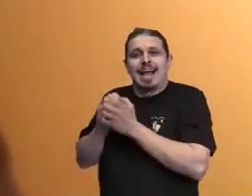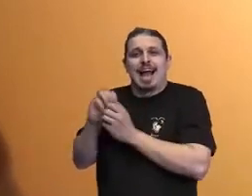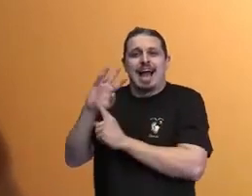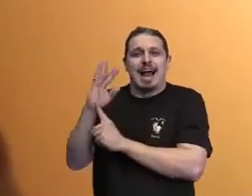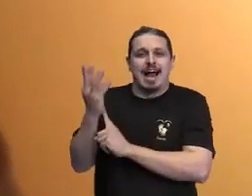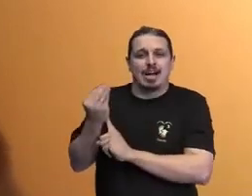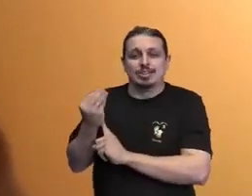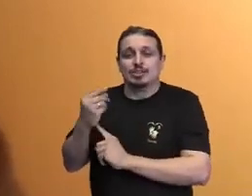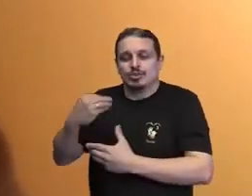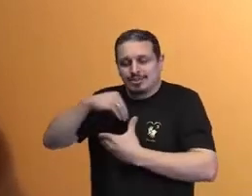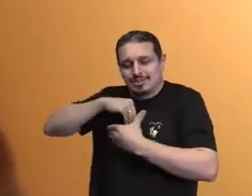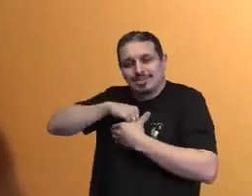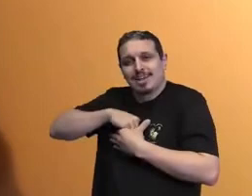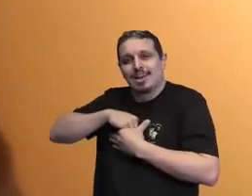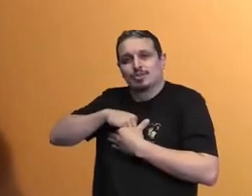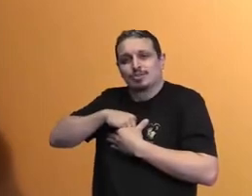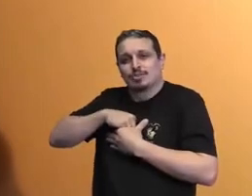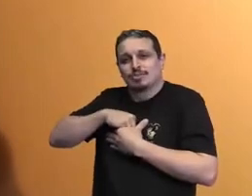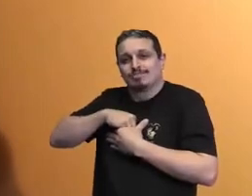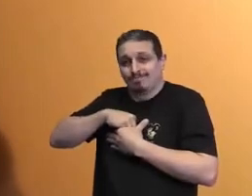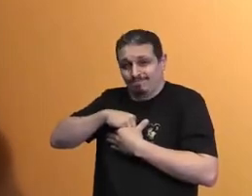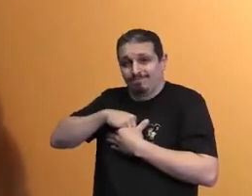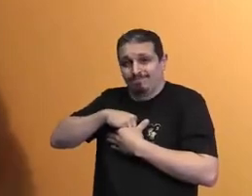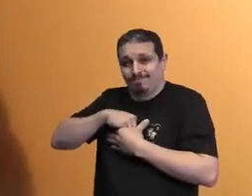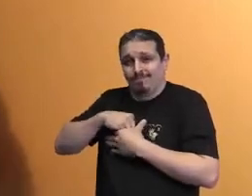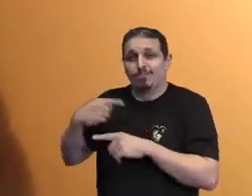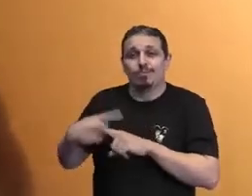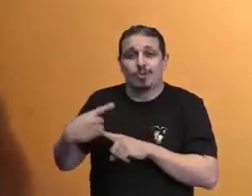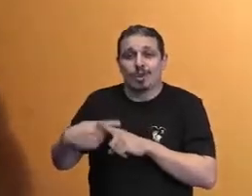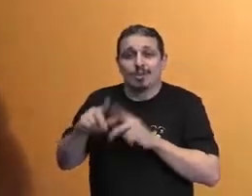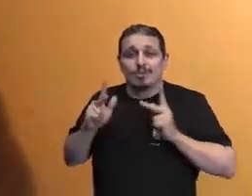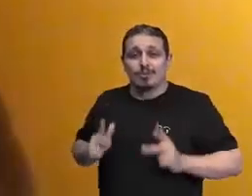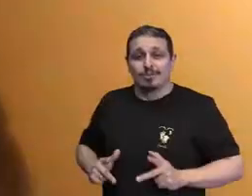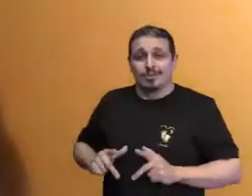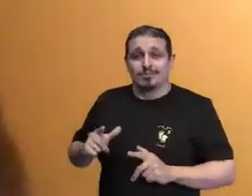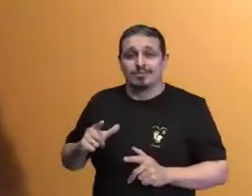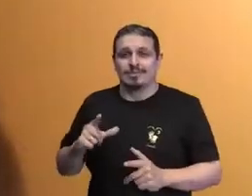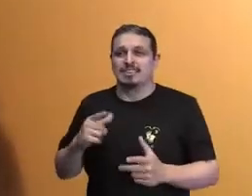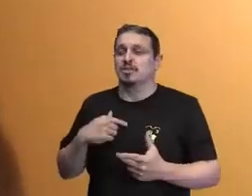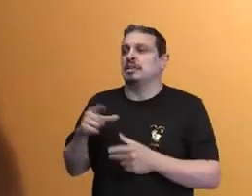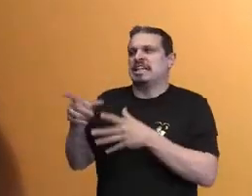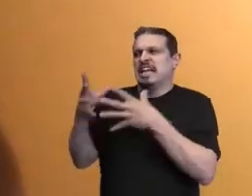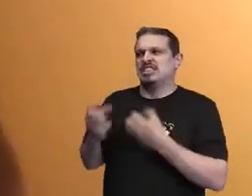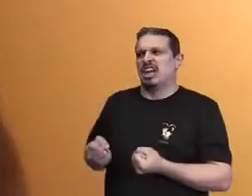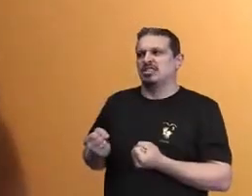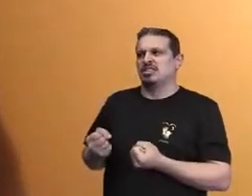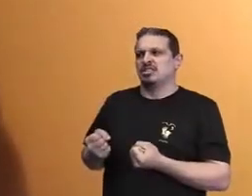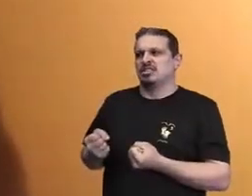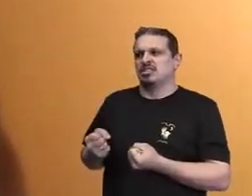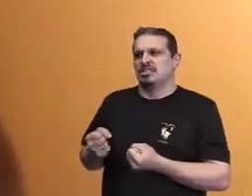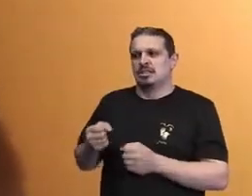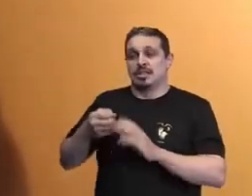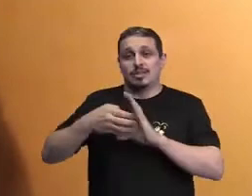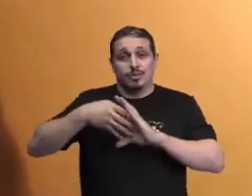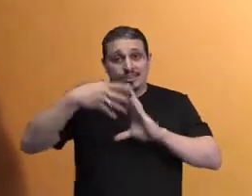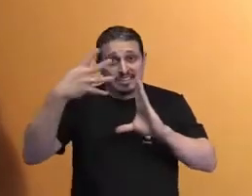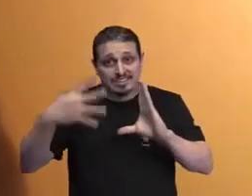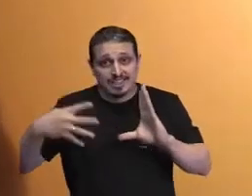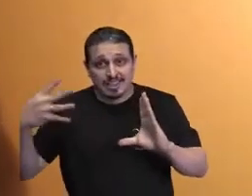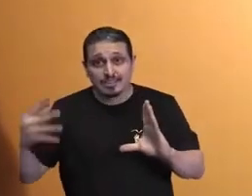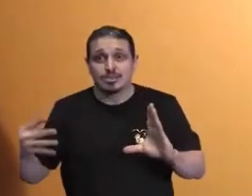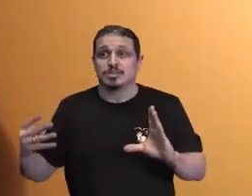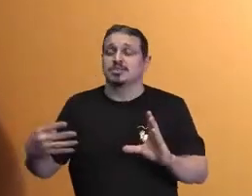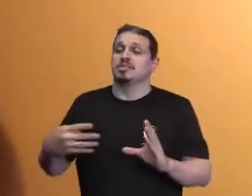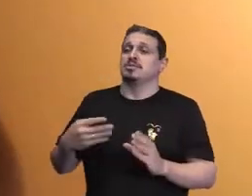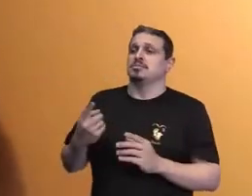faz a advertência para pessoas que se conformam apenas com a aparência das coisas. Ouro de Tolo. Você